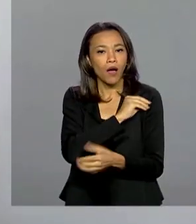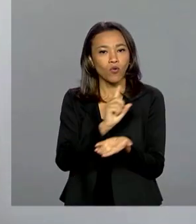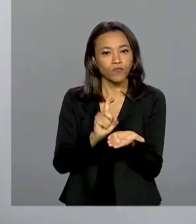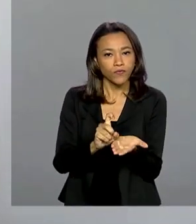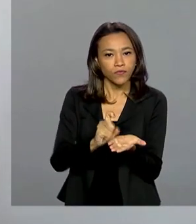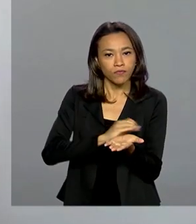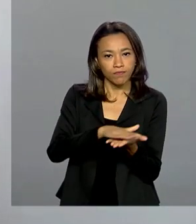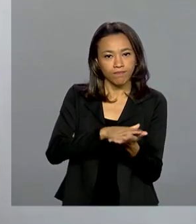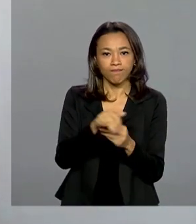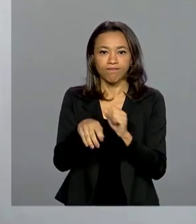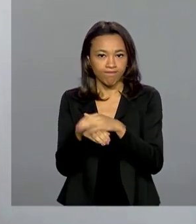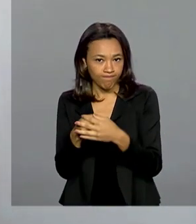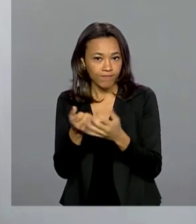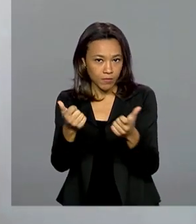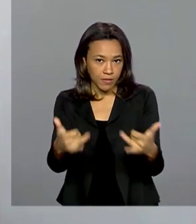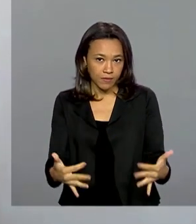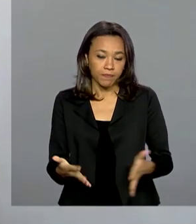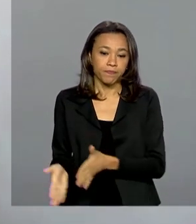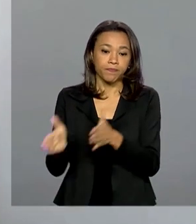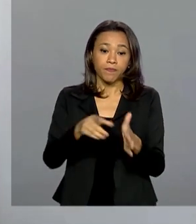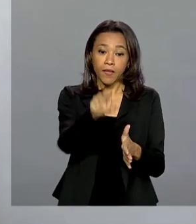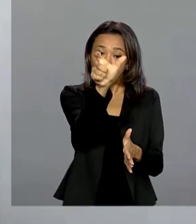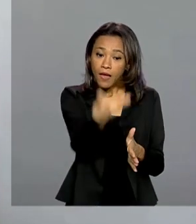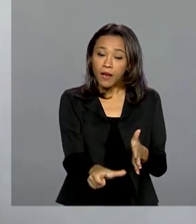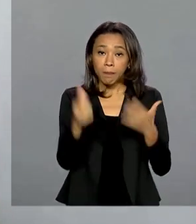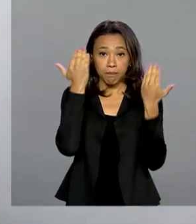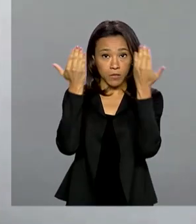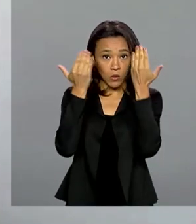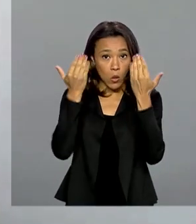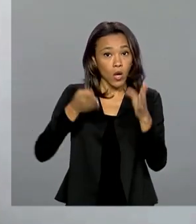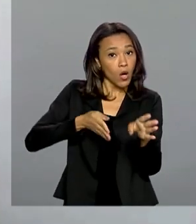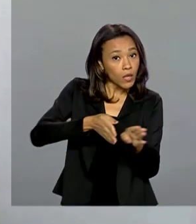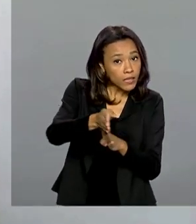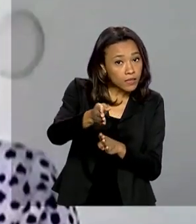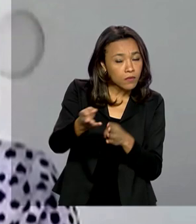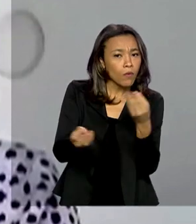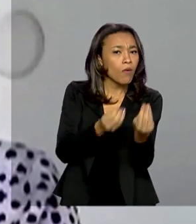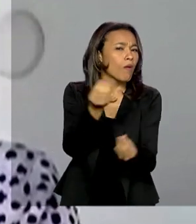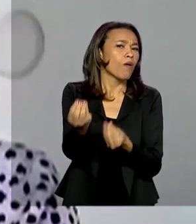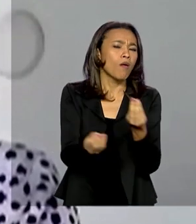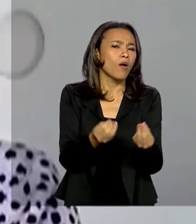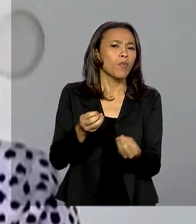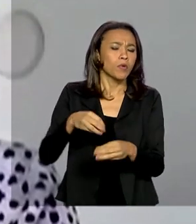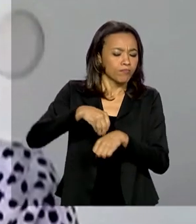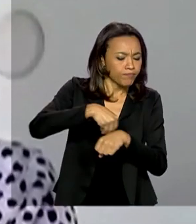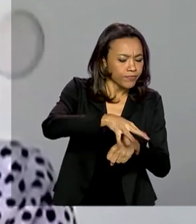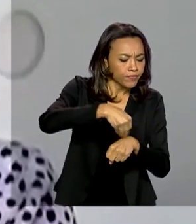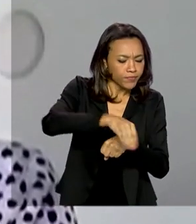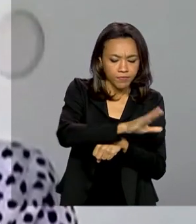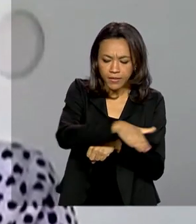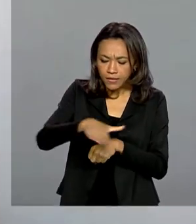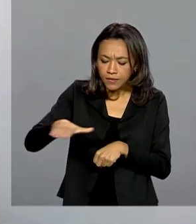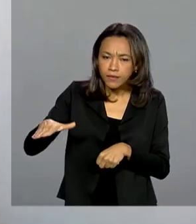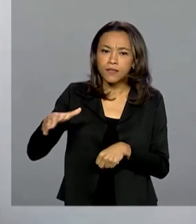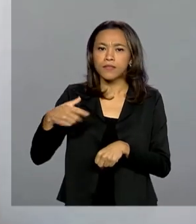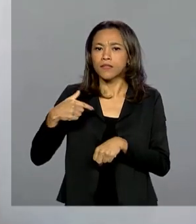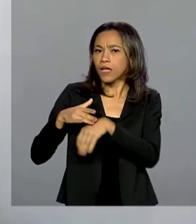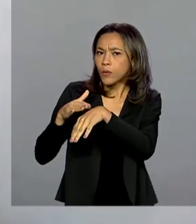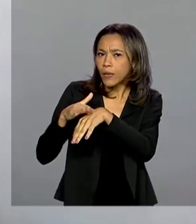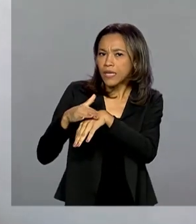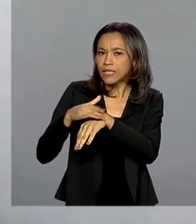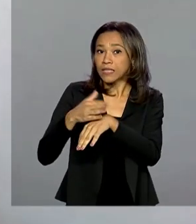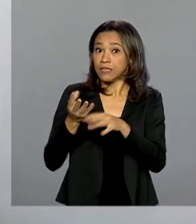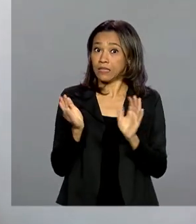A psicóloga Juliana dá dicas sobre como repassar aos pequenos as informações sobre a doença, sem